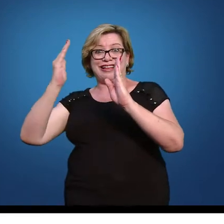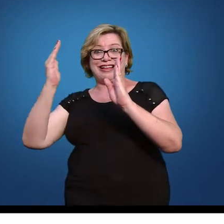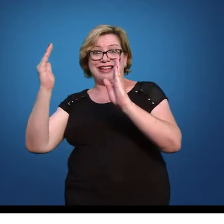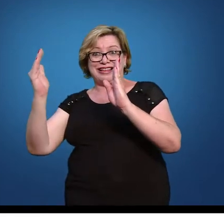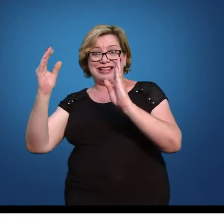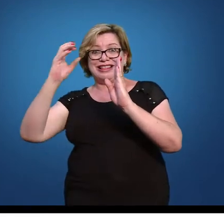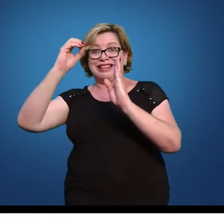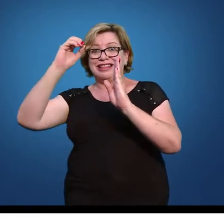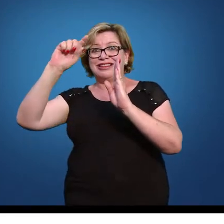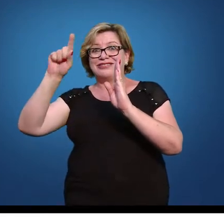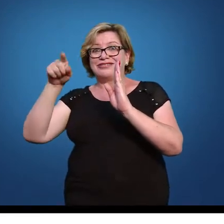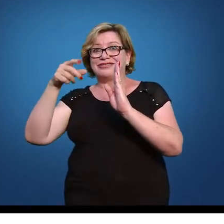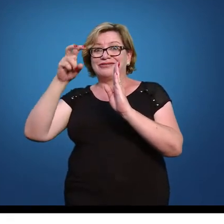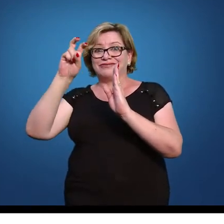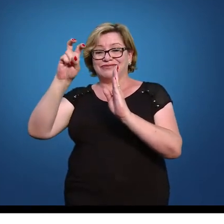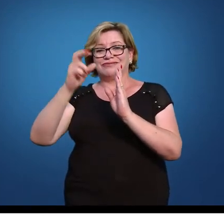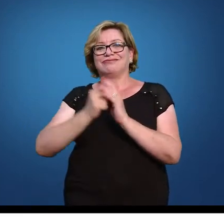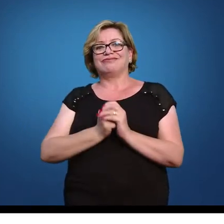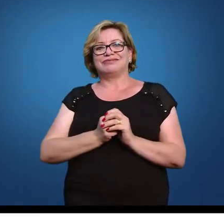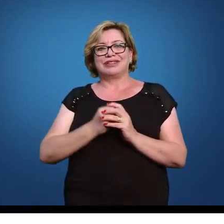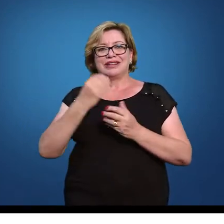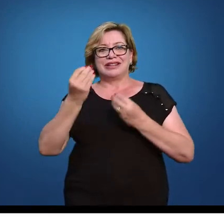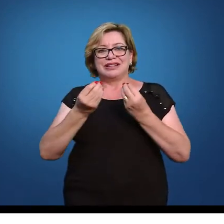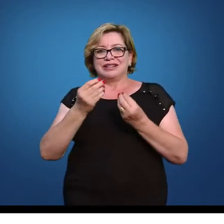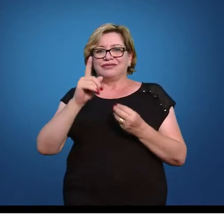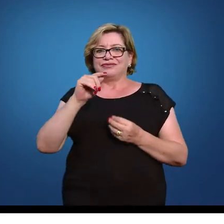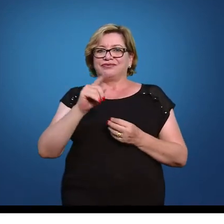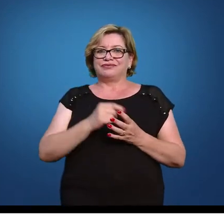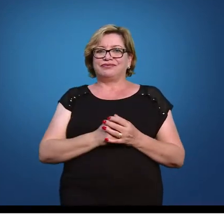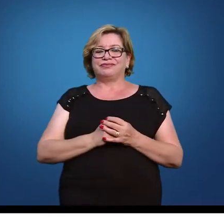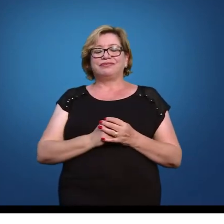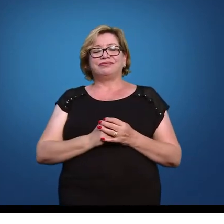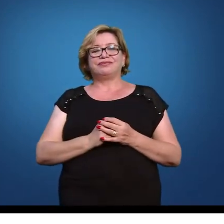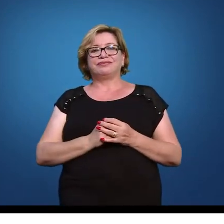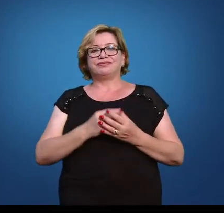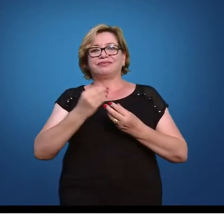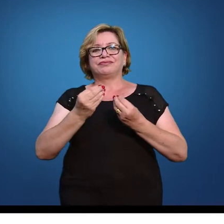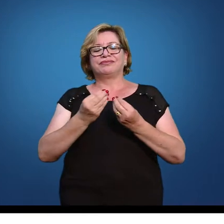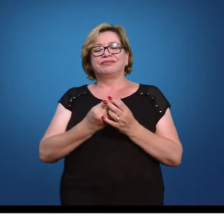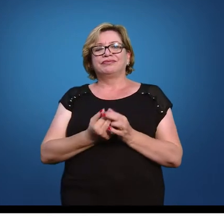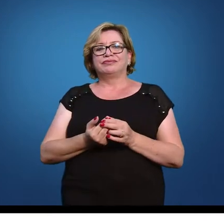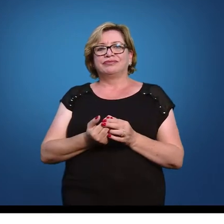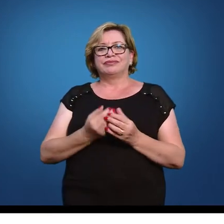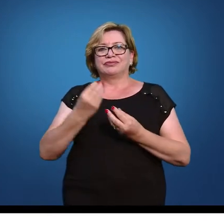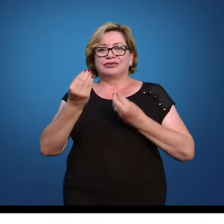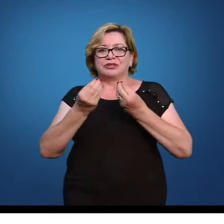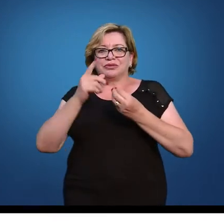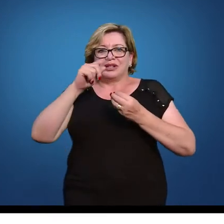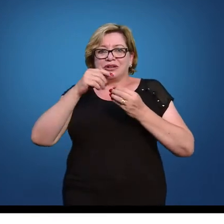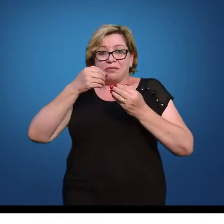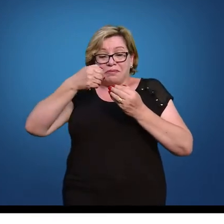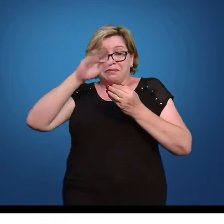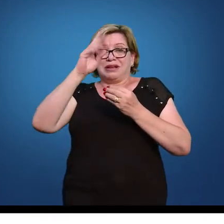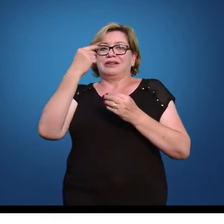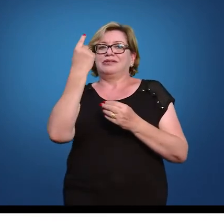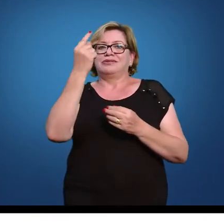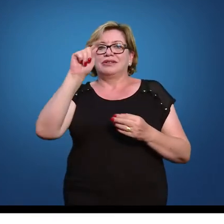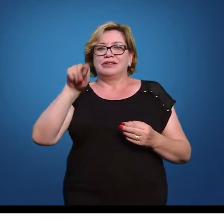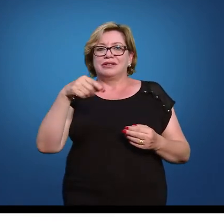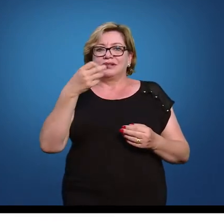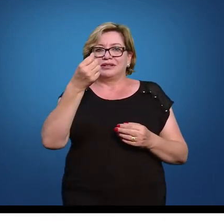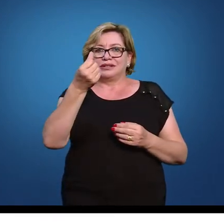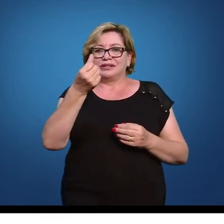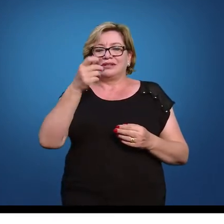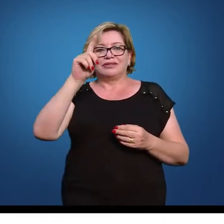até o número que você procura ou seja ela me forneceu a área do 0 a 1,6 como eu quero superior a 1,6